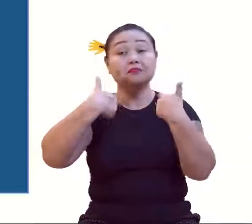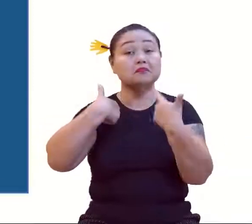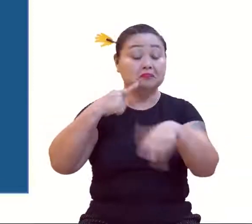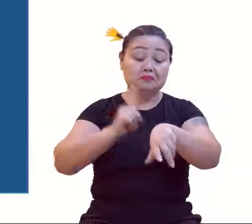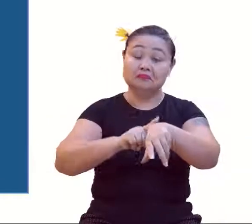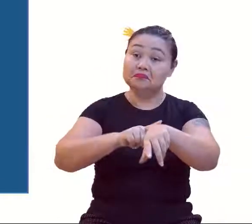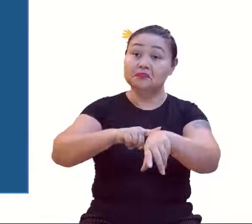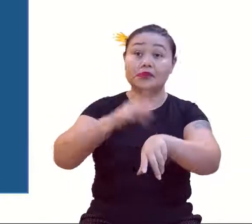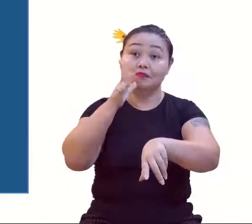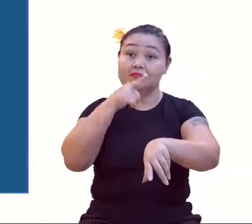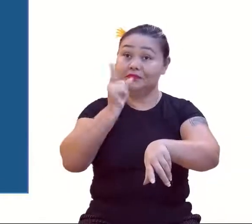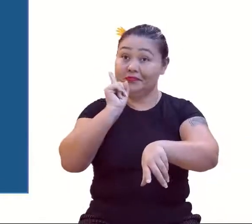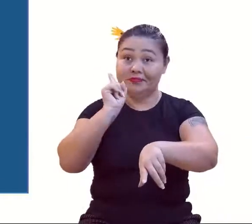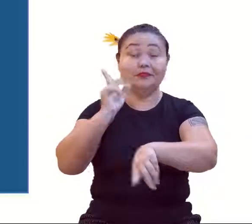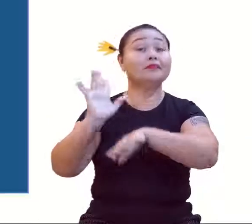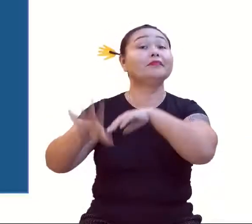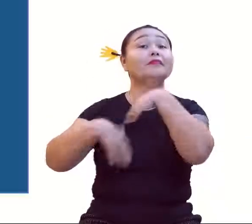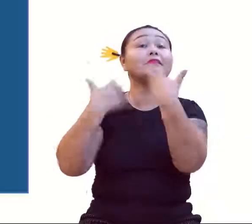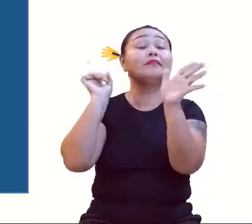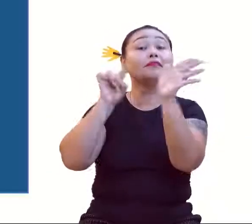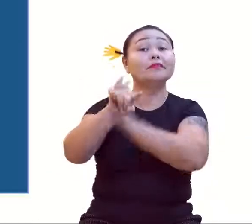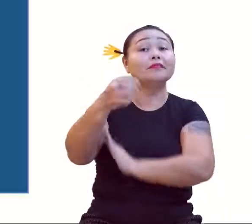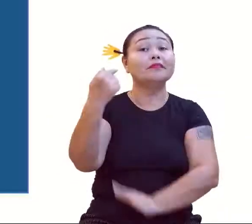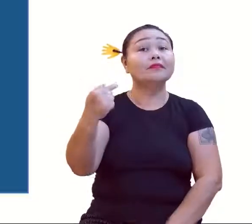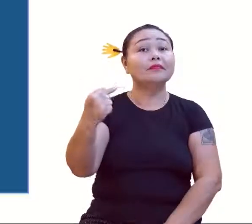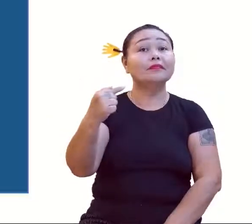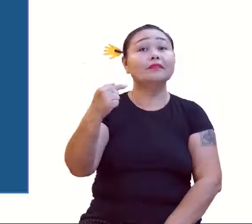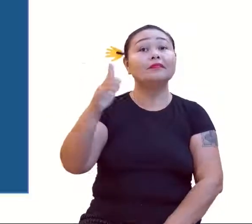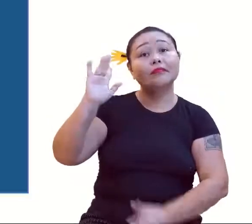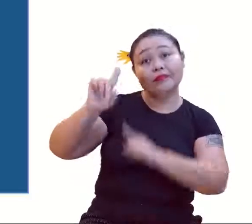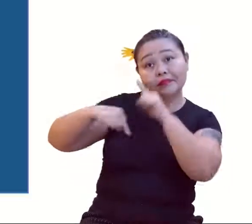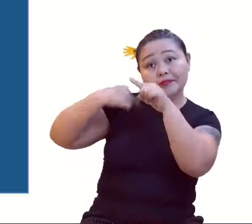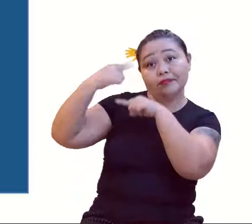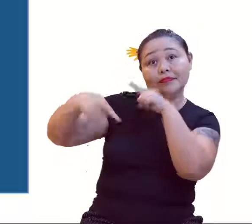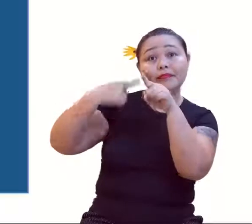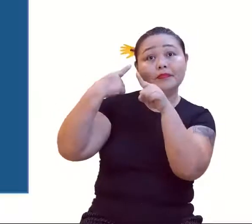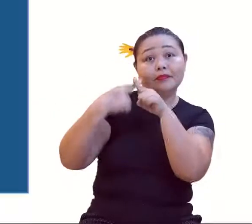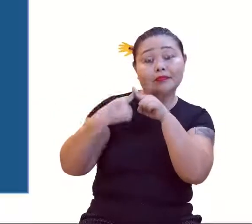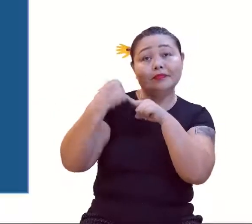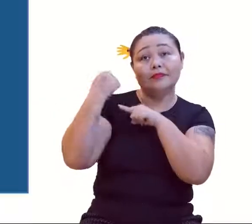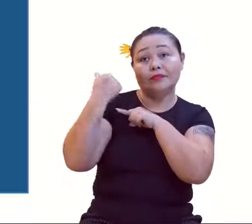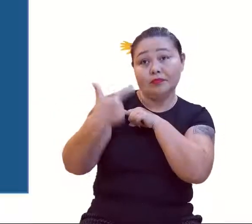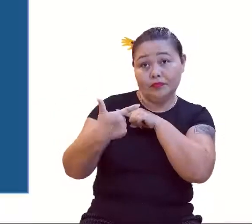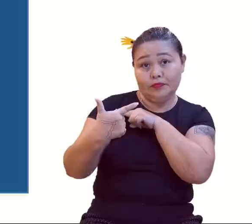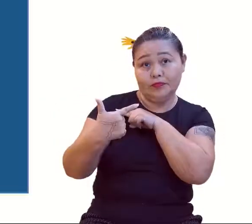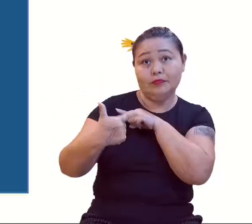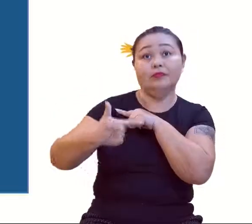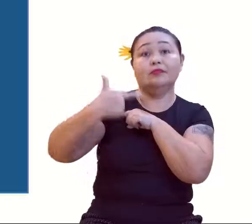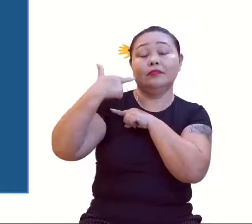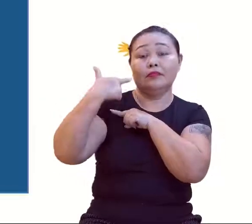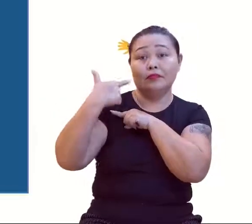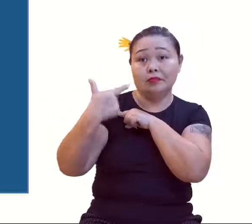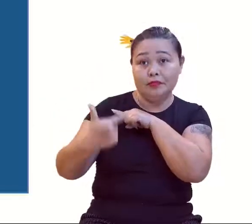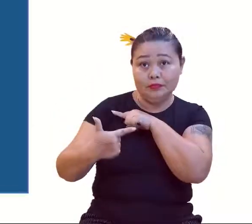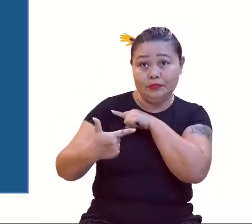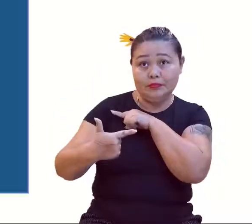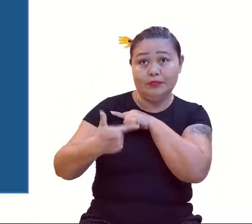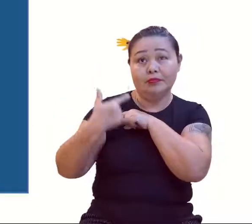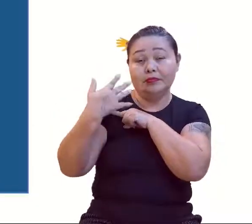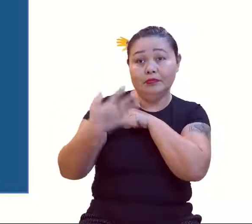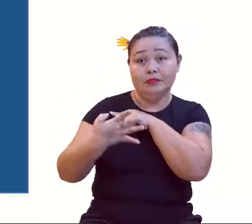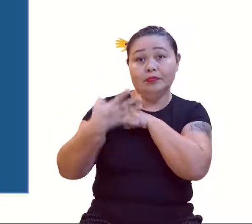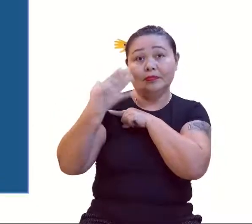Então, vamos agora à pergunta de número 7. Dada a sequência dos múltiplos de 2... 2,